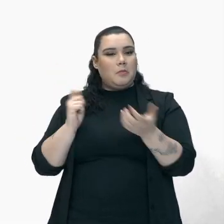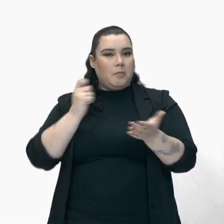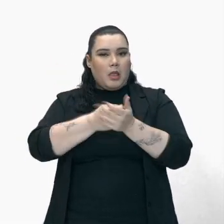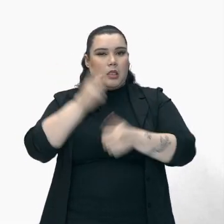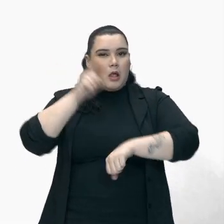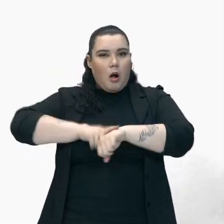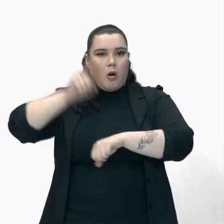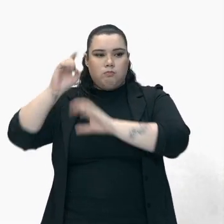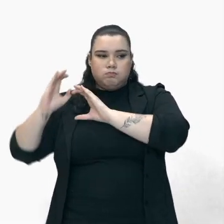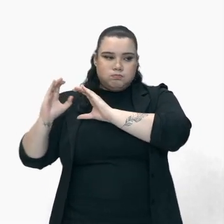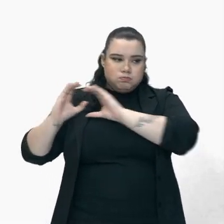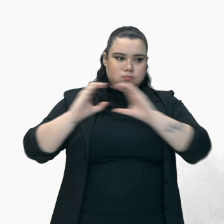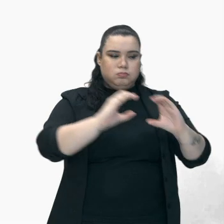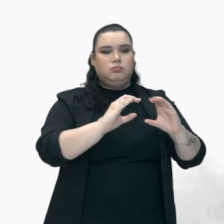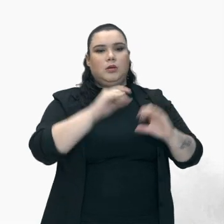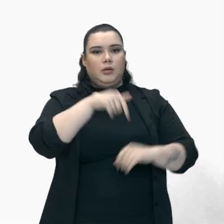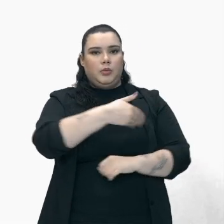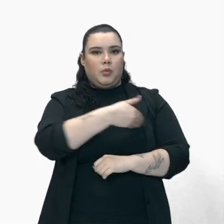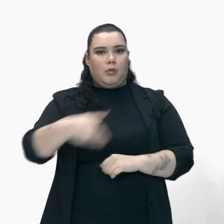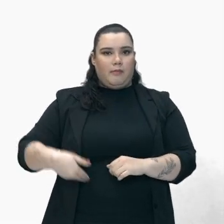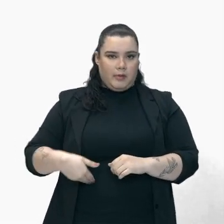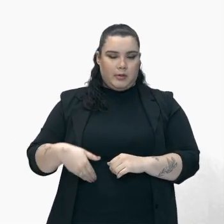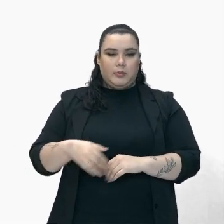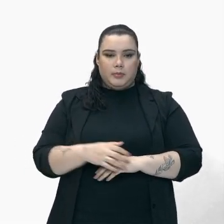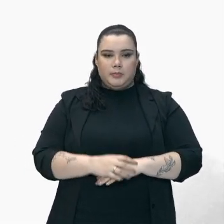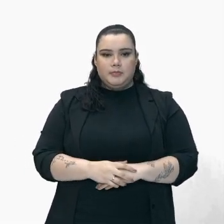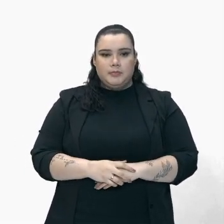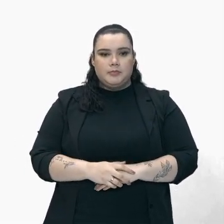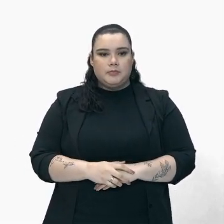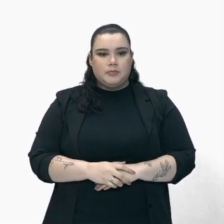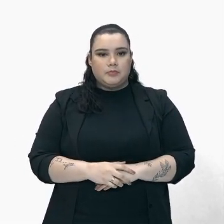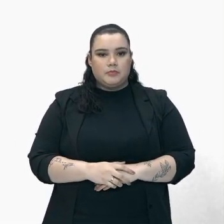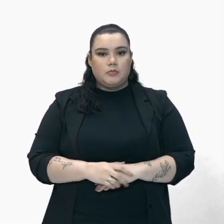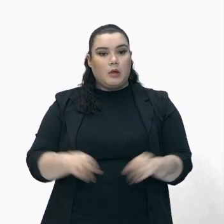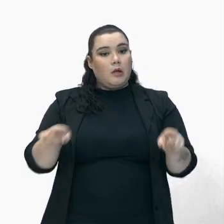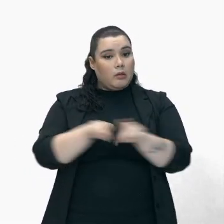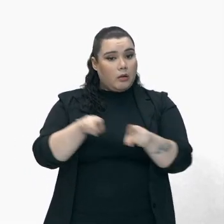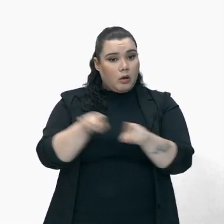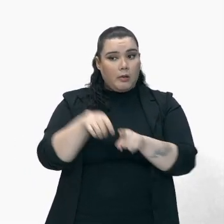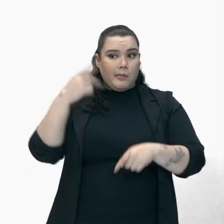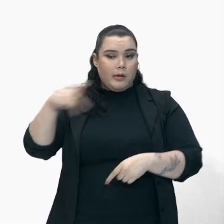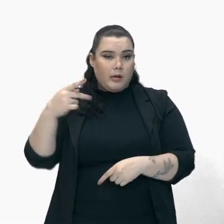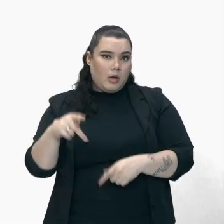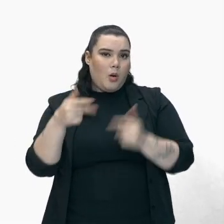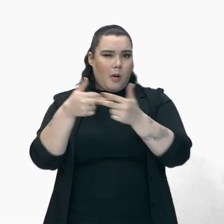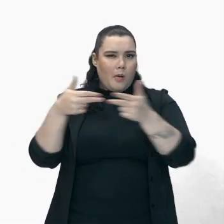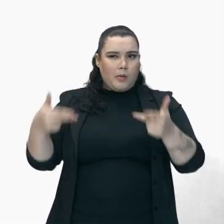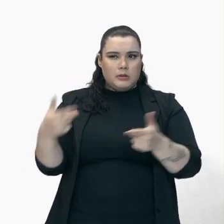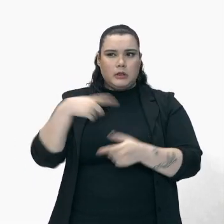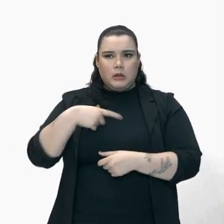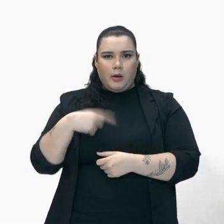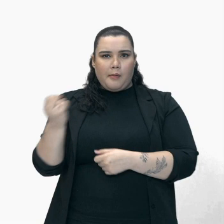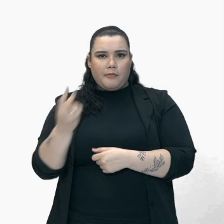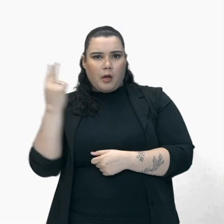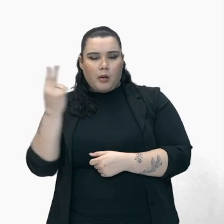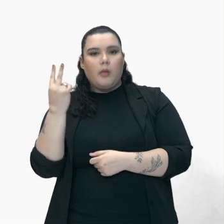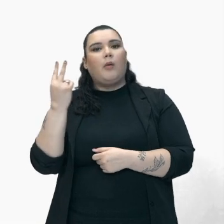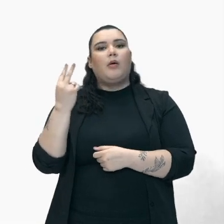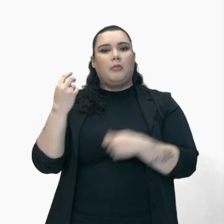Responsáveis Pela exploração Aqui no Brasil Inclusive Com os bens Pessoais Da população